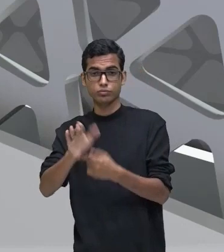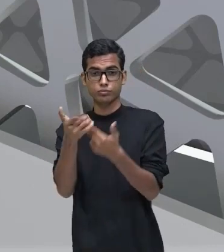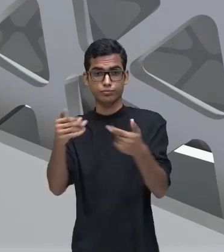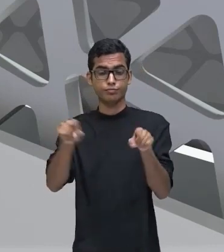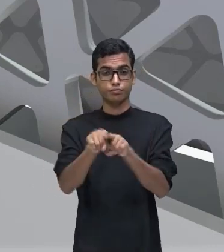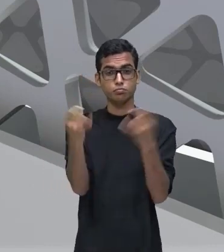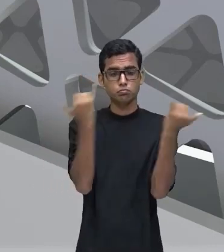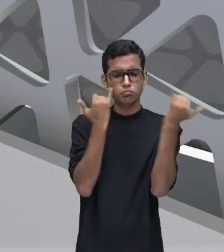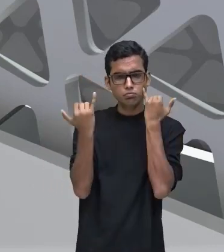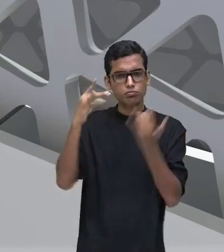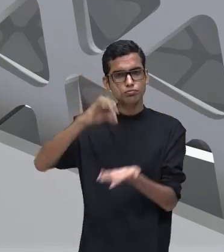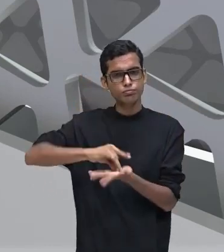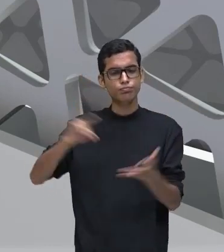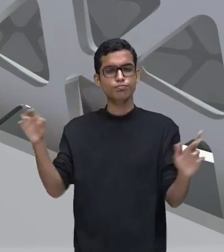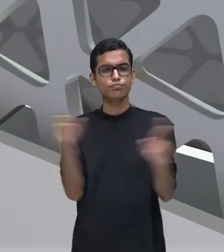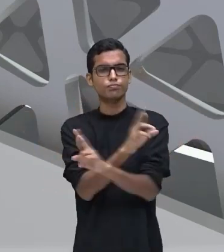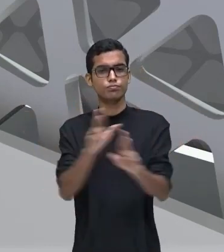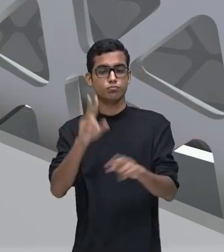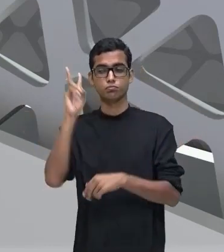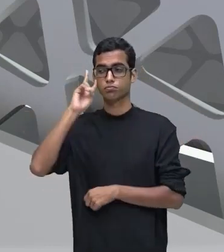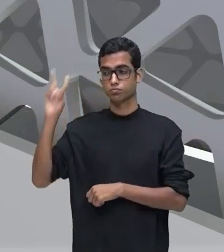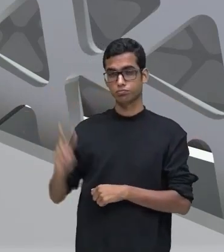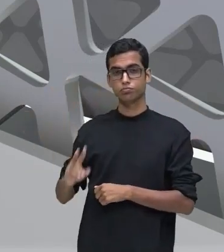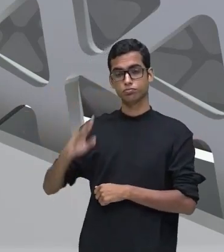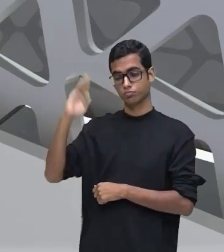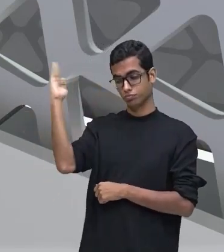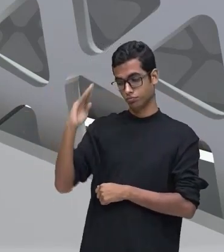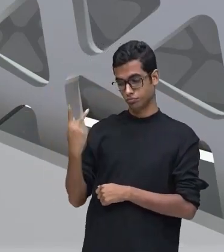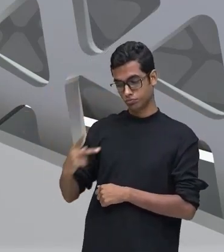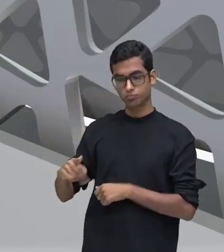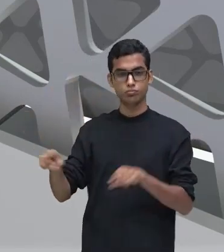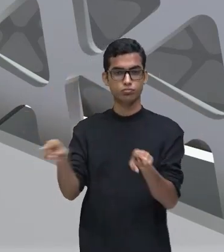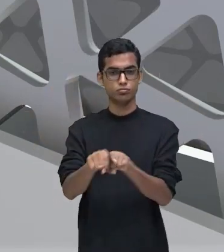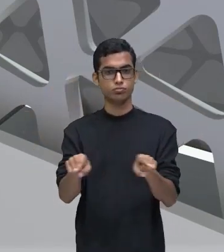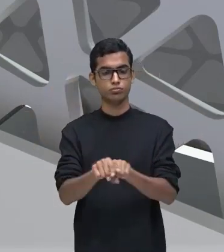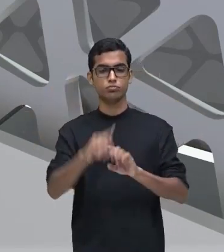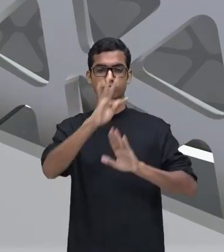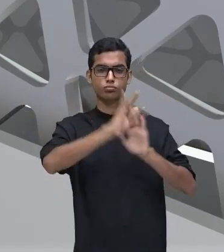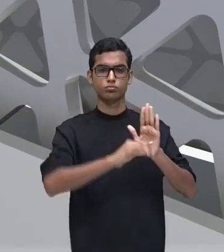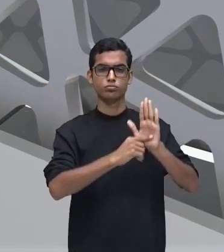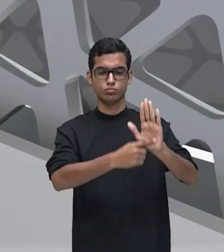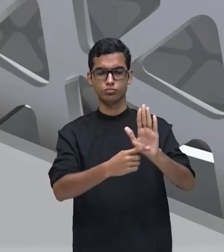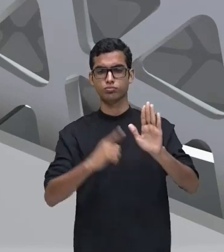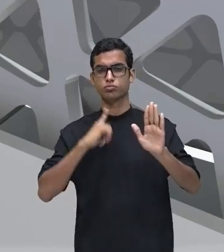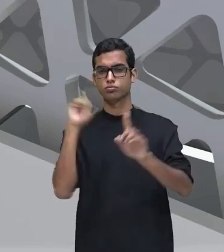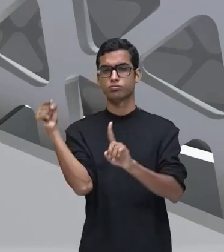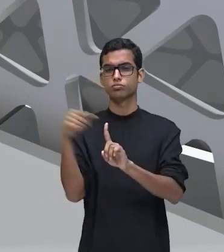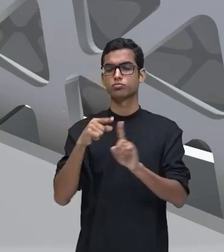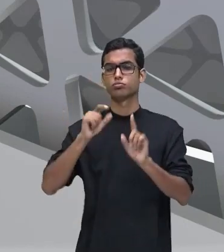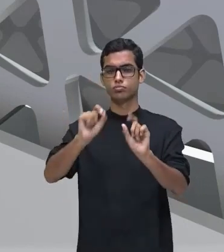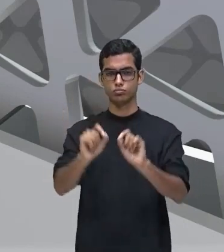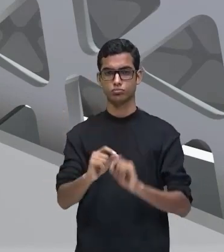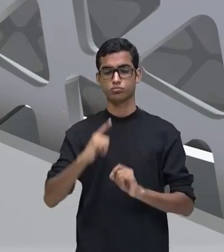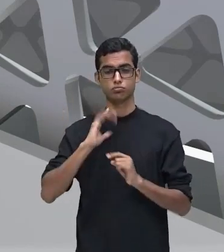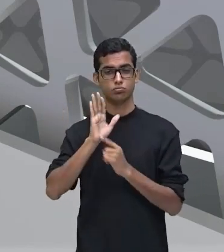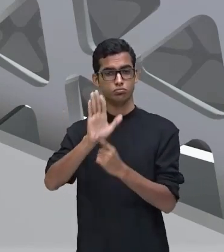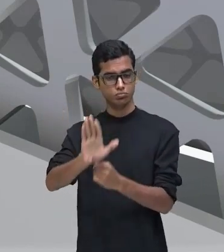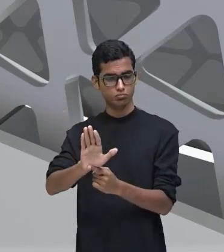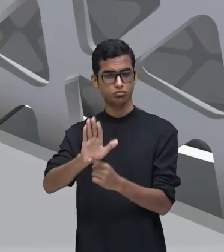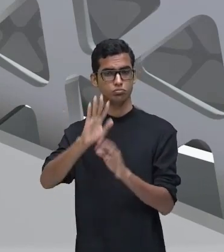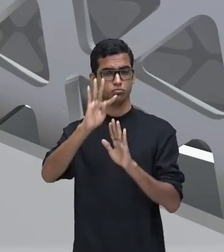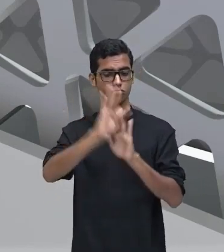informações relacionadas à história do nosso país. E o texto, ele teve por finalidade apenas expor